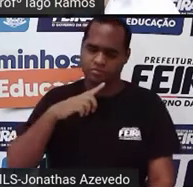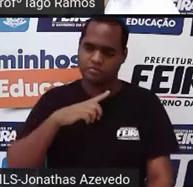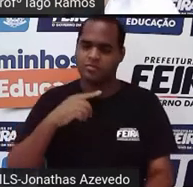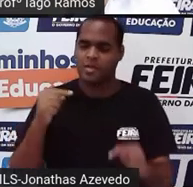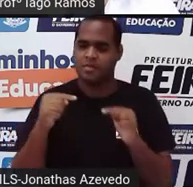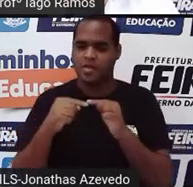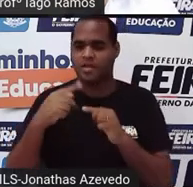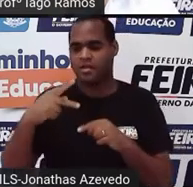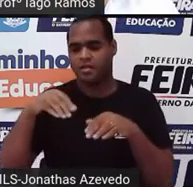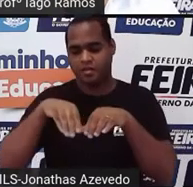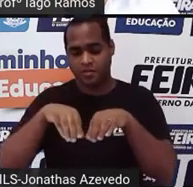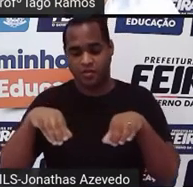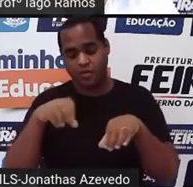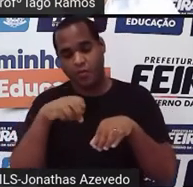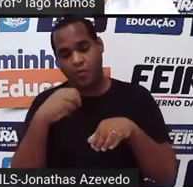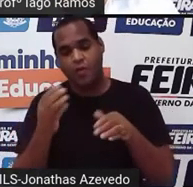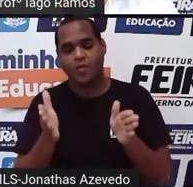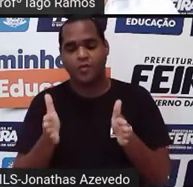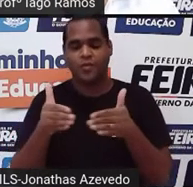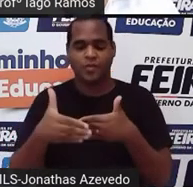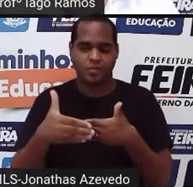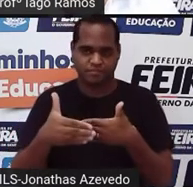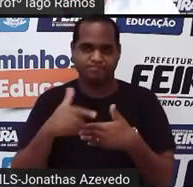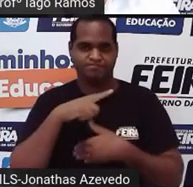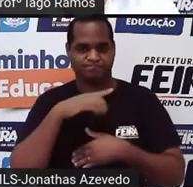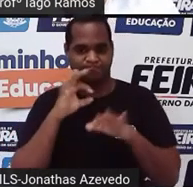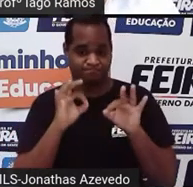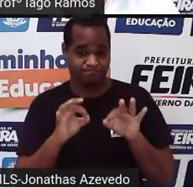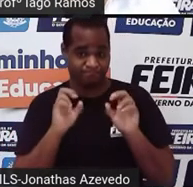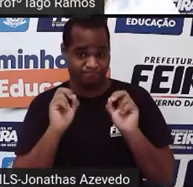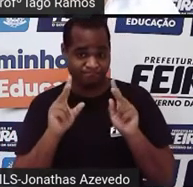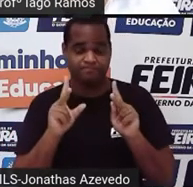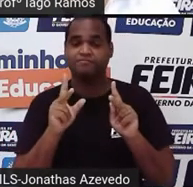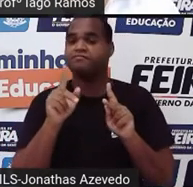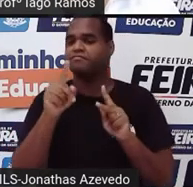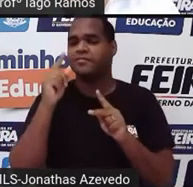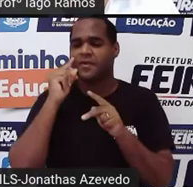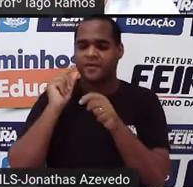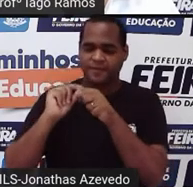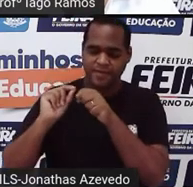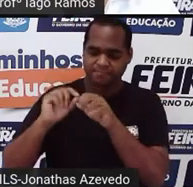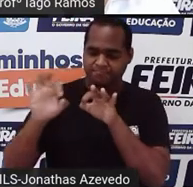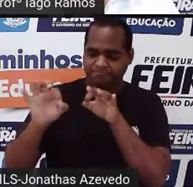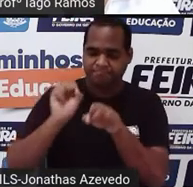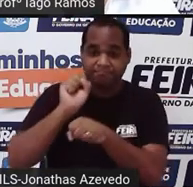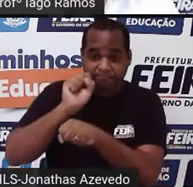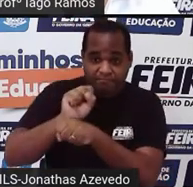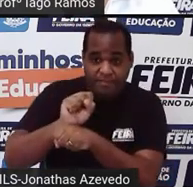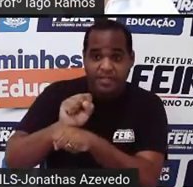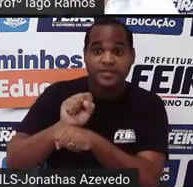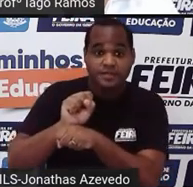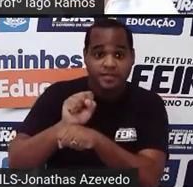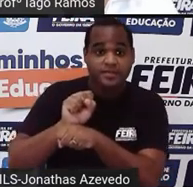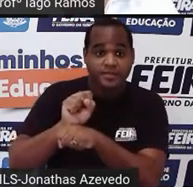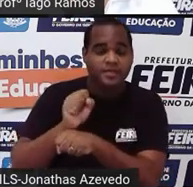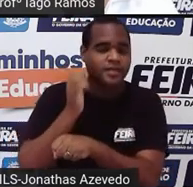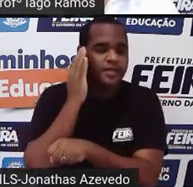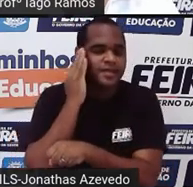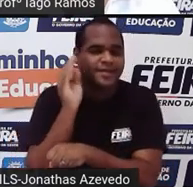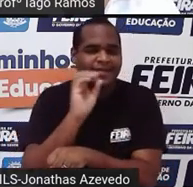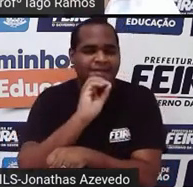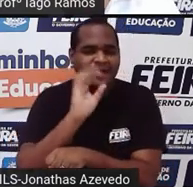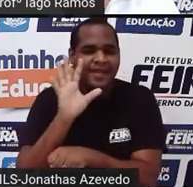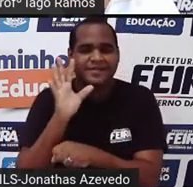ou um cubo, certo? Bom, então a gente vai fazer aquela pausazinha para a gente, ó,